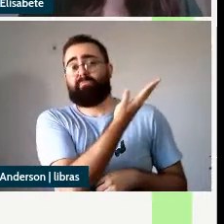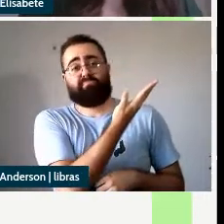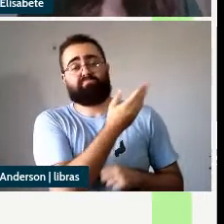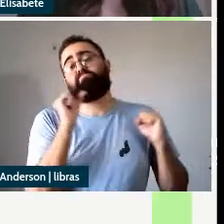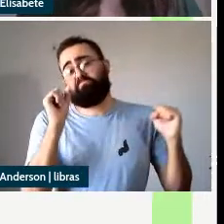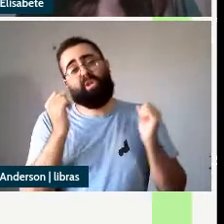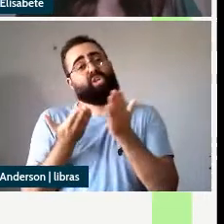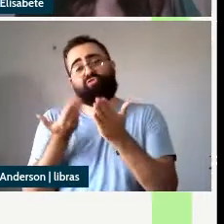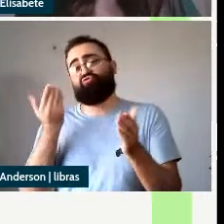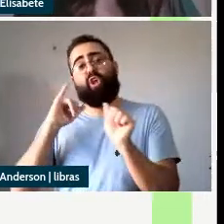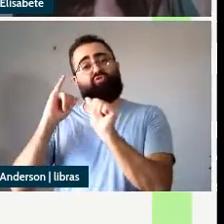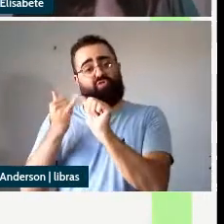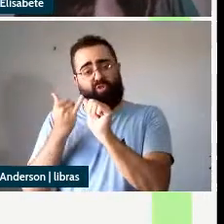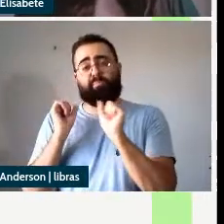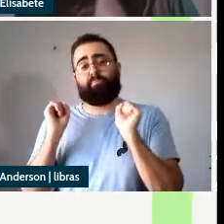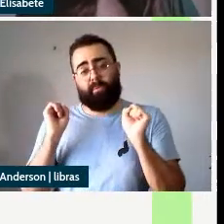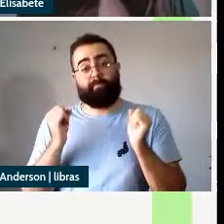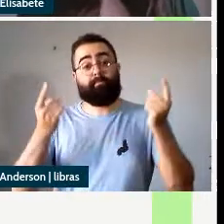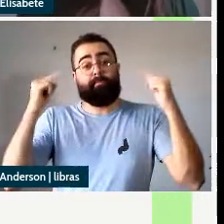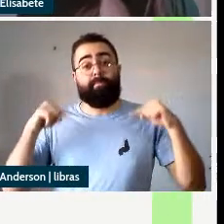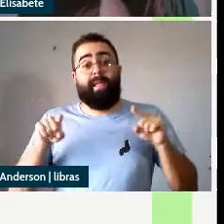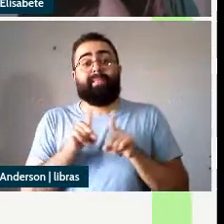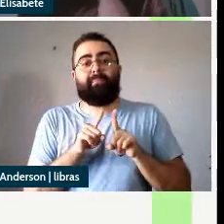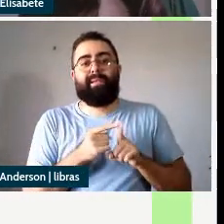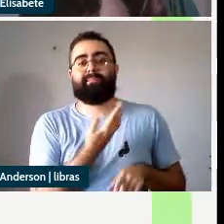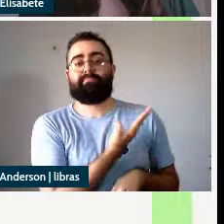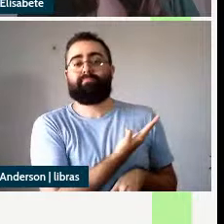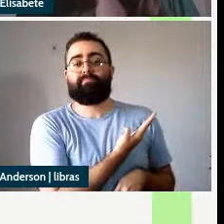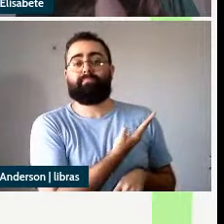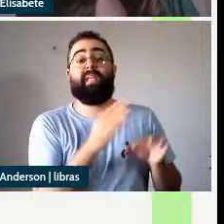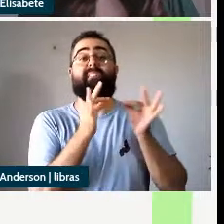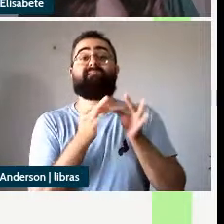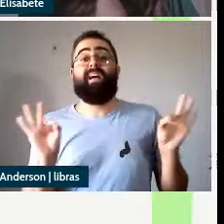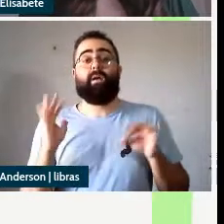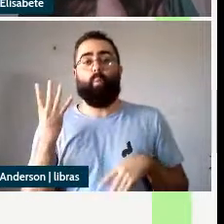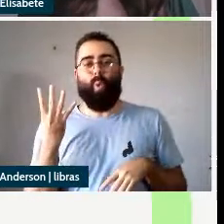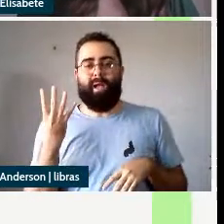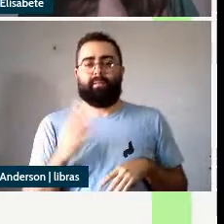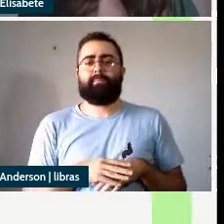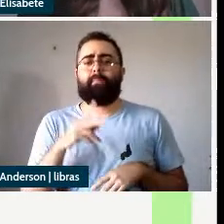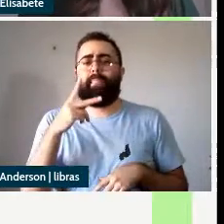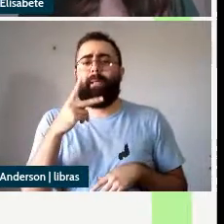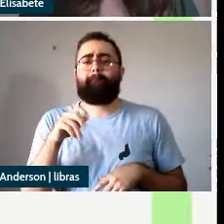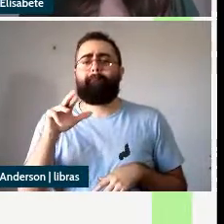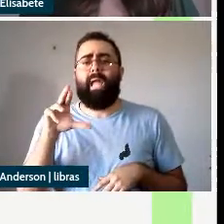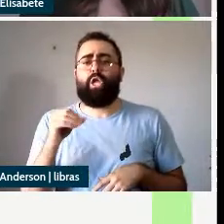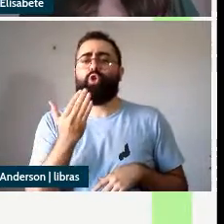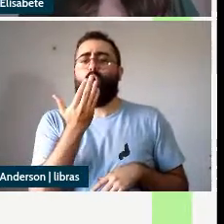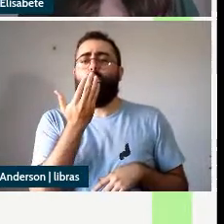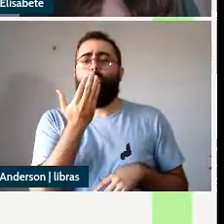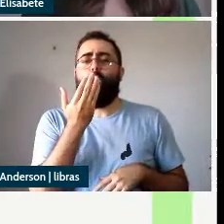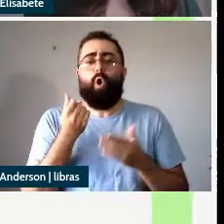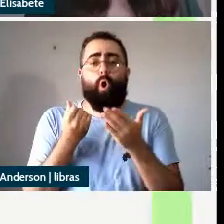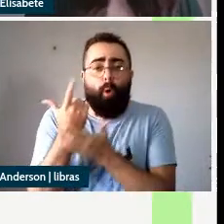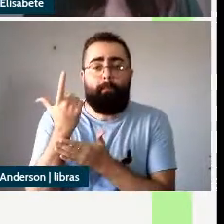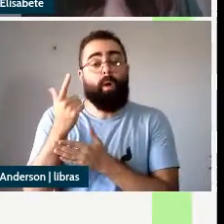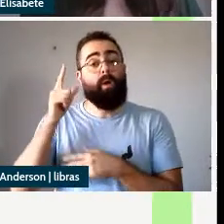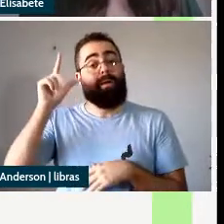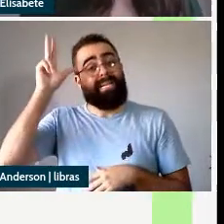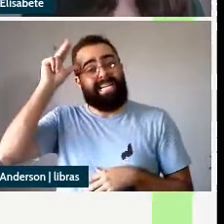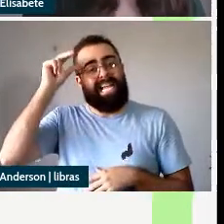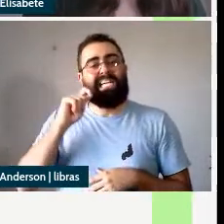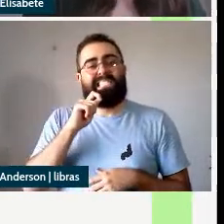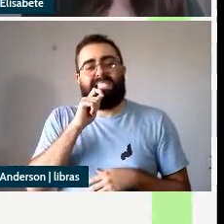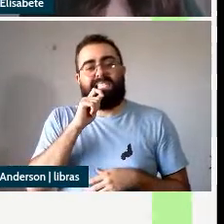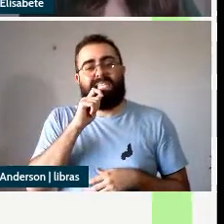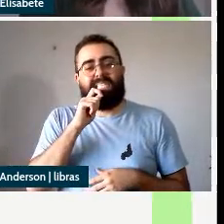e o mesmo acontece na sentença em 4 o Pedro comprou as cenouras cruas nós podemos ter também a sentença o Pedro comprou as cenouras e a sentença